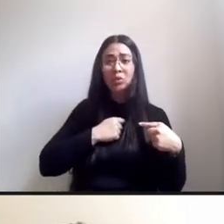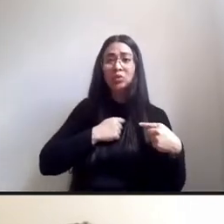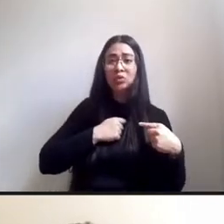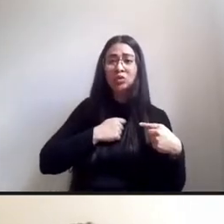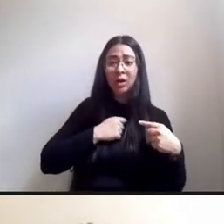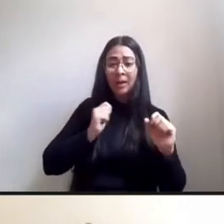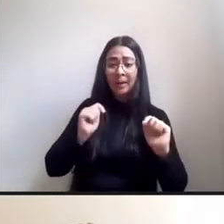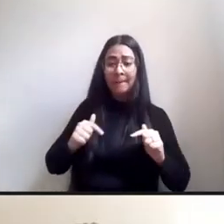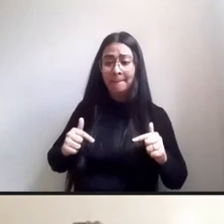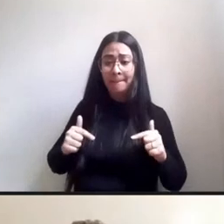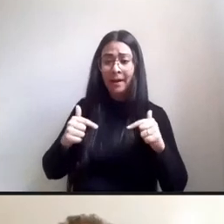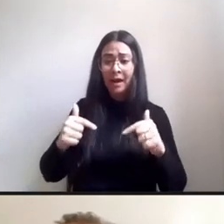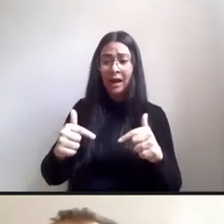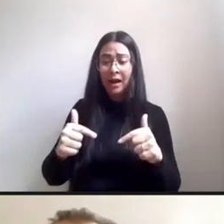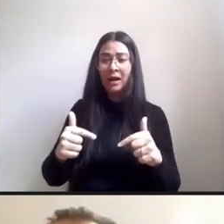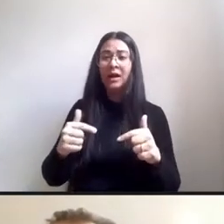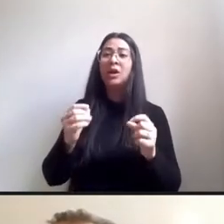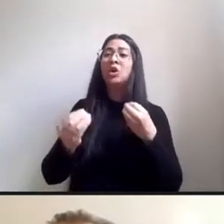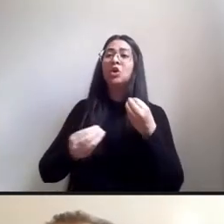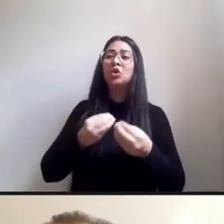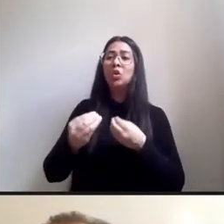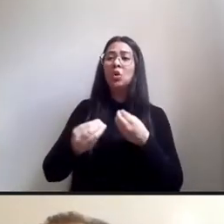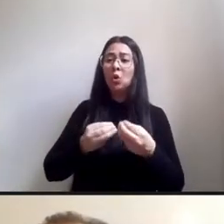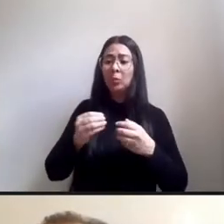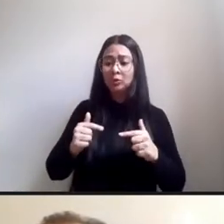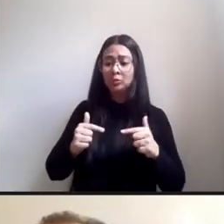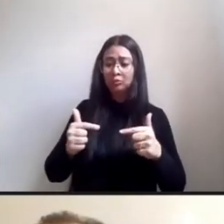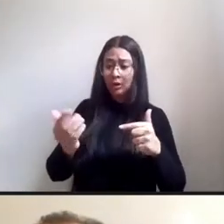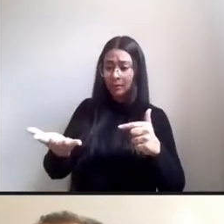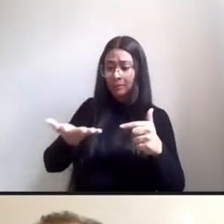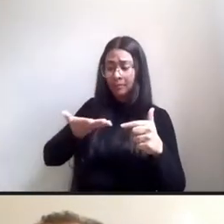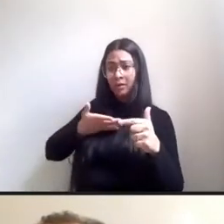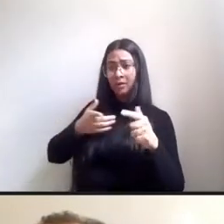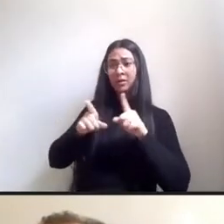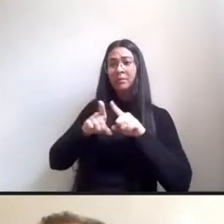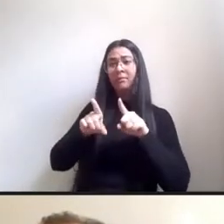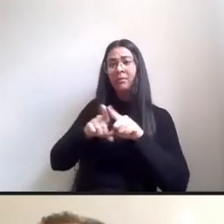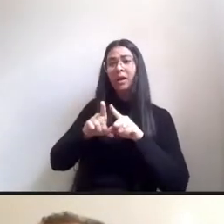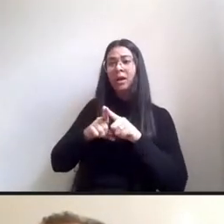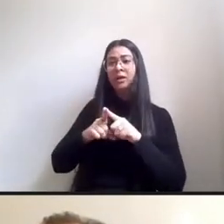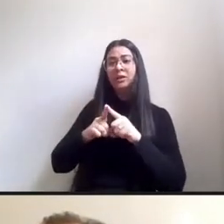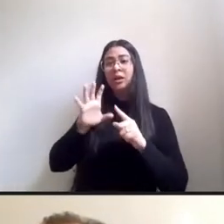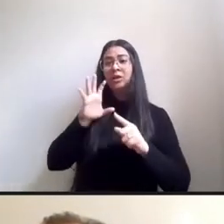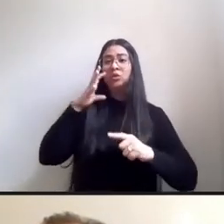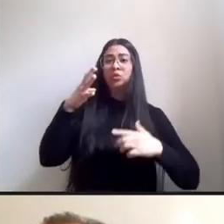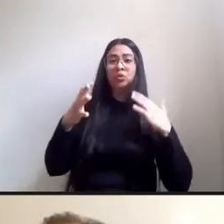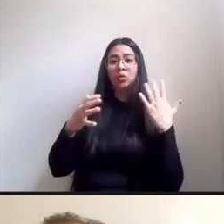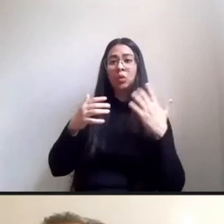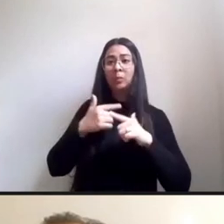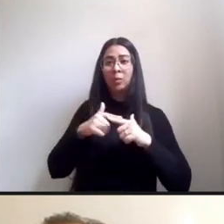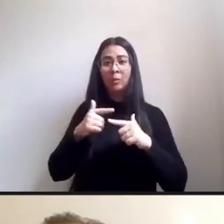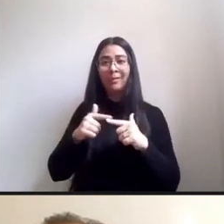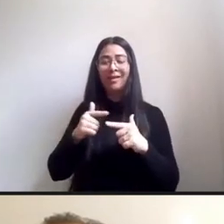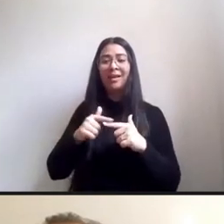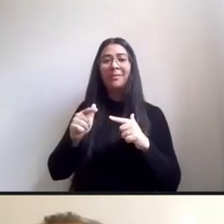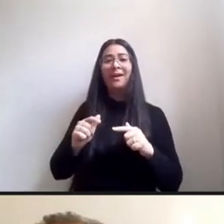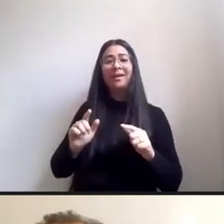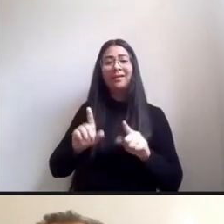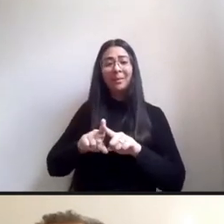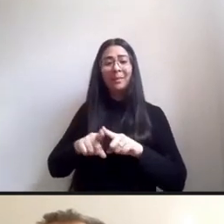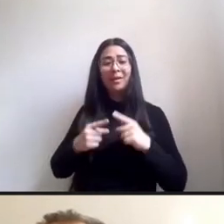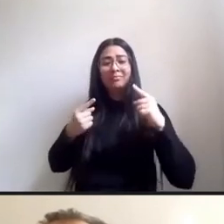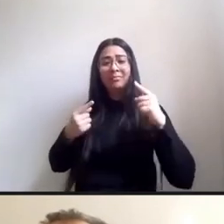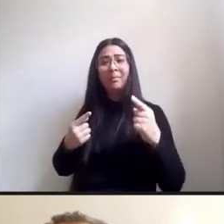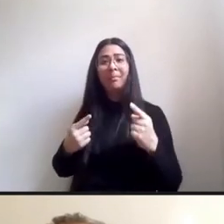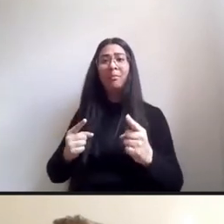e como ela tem recebido essas interpelações e tem problematizado mesmo o próprio campo um campo que